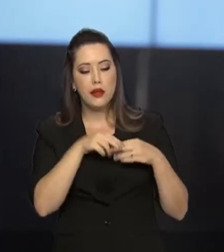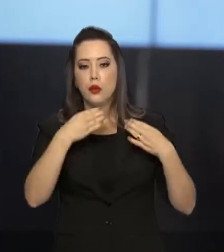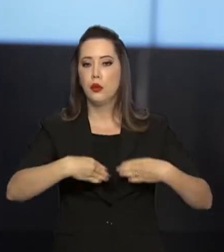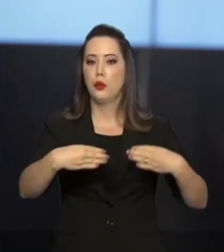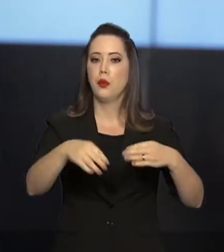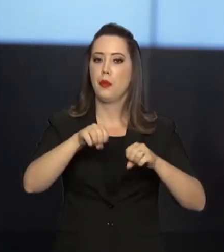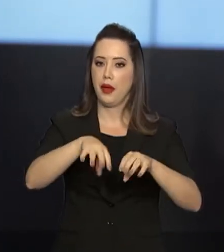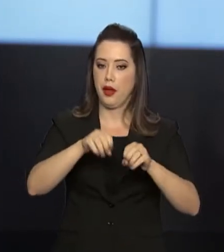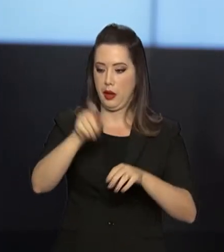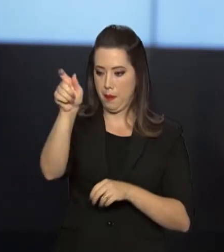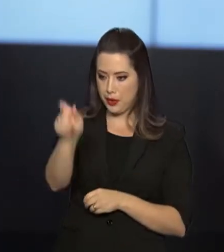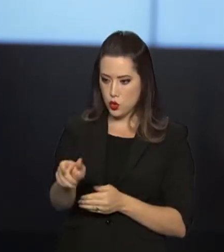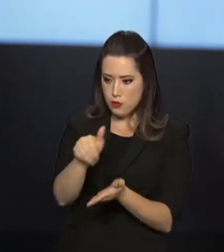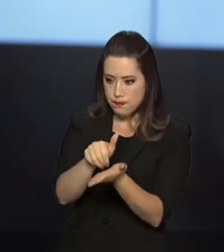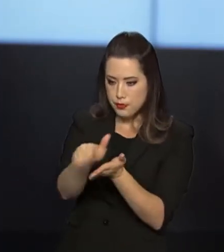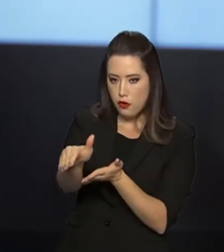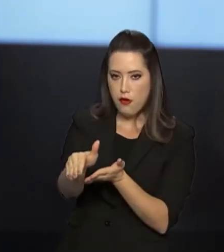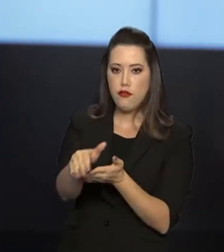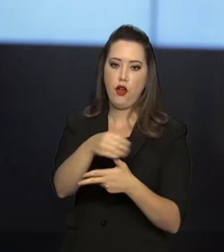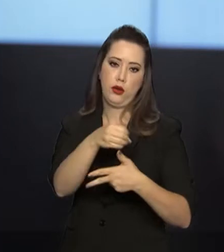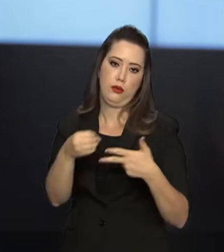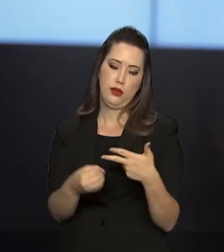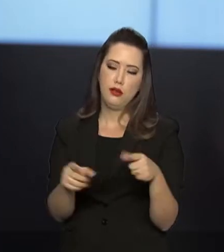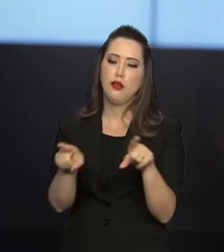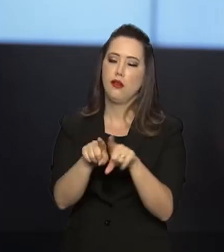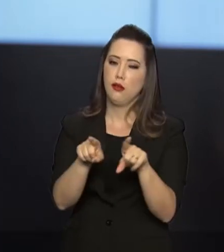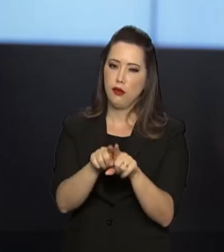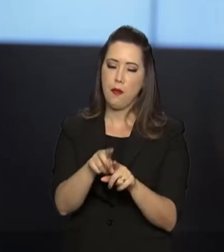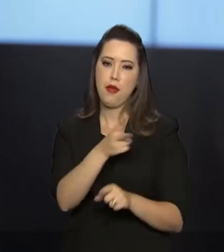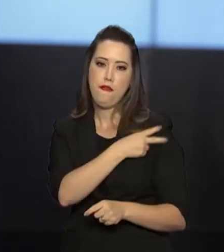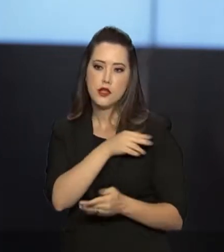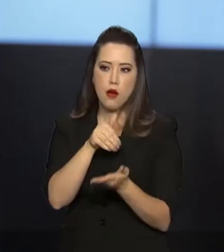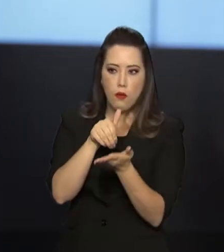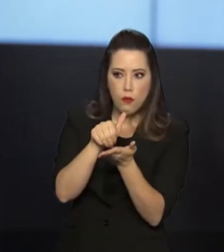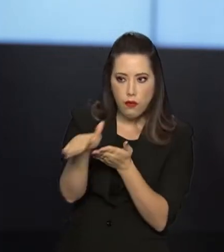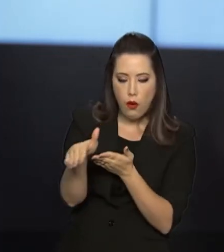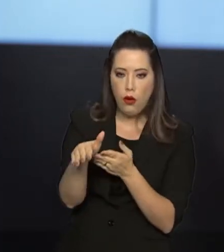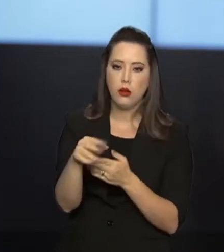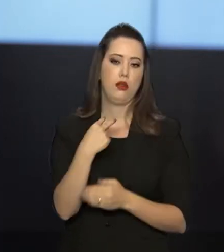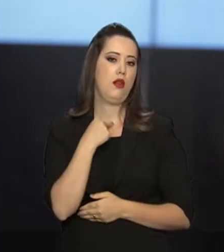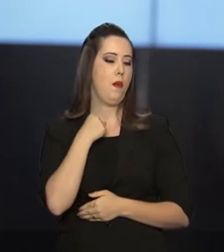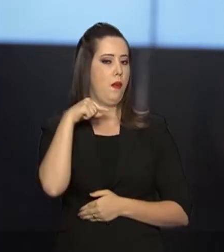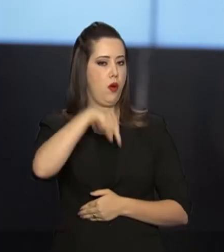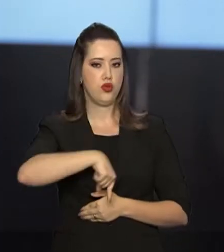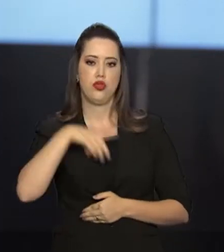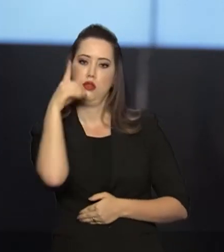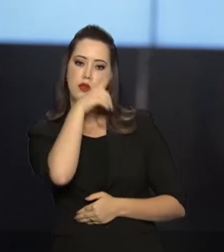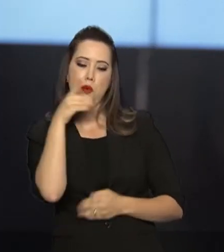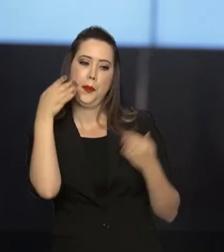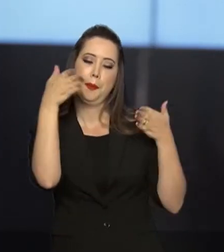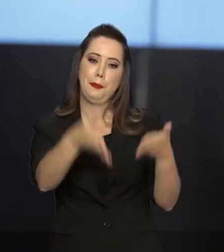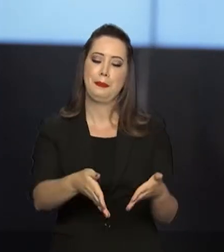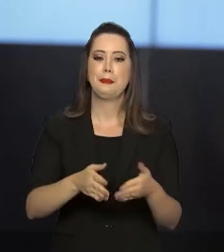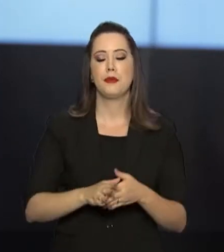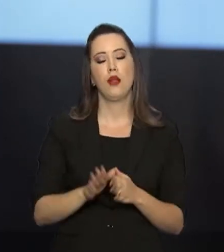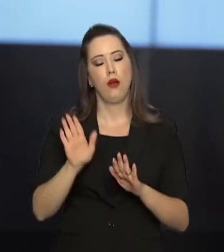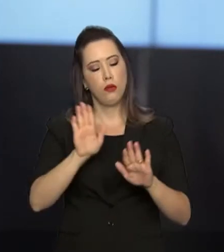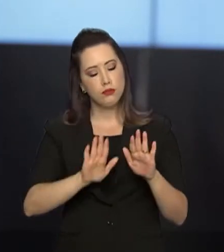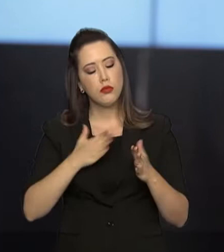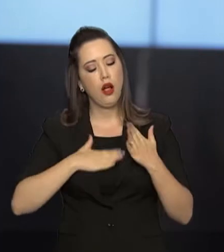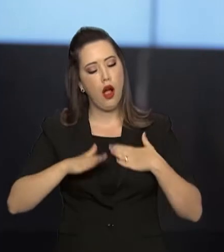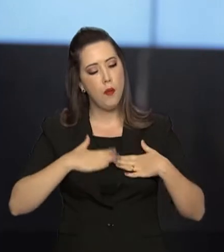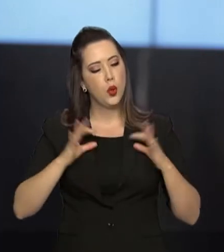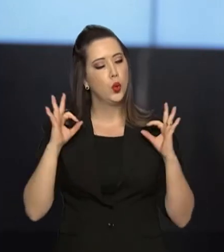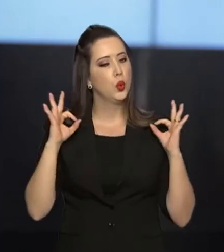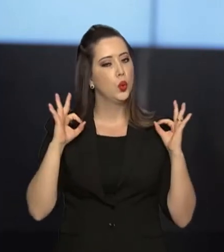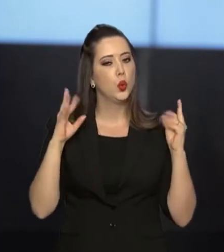eliminação do candidato e afastamento dos aplicadores, que não poderão participar do Enem nesse domingo. Fique tranquilo,